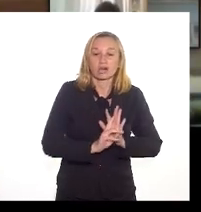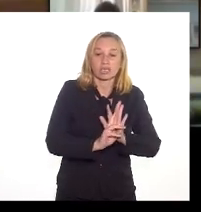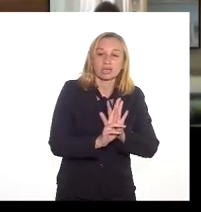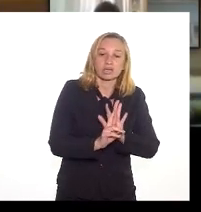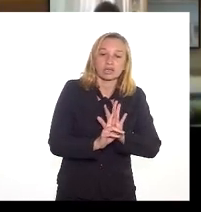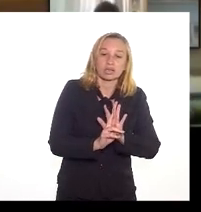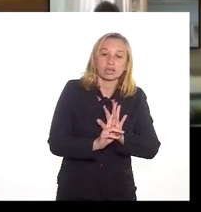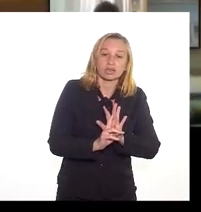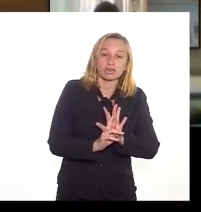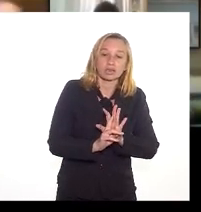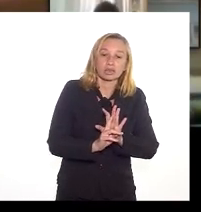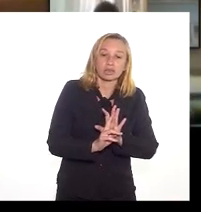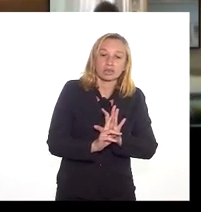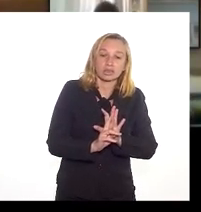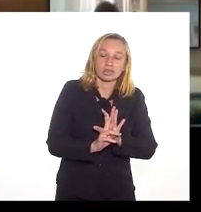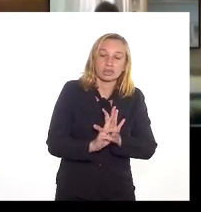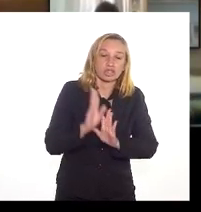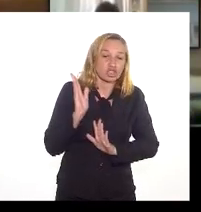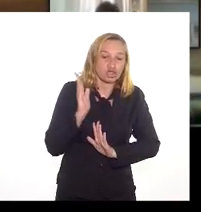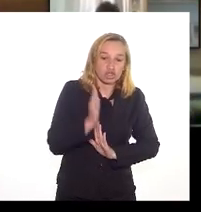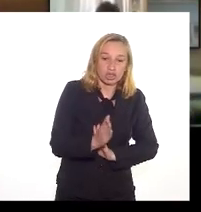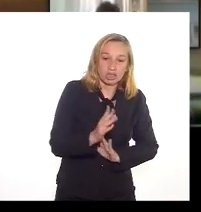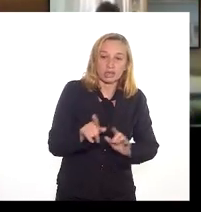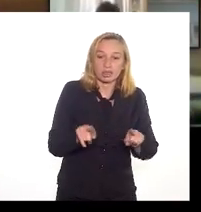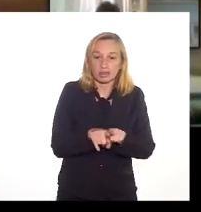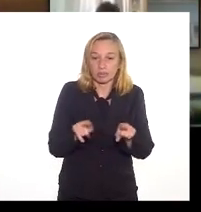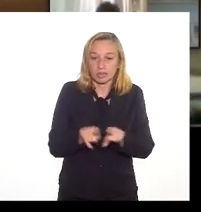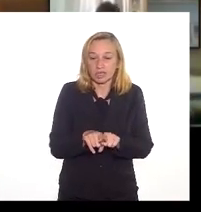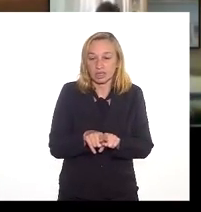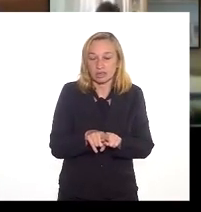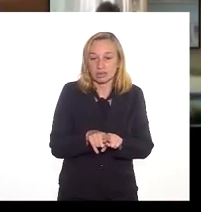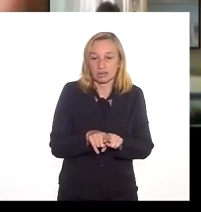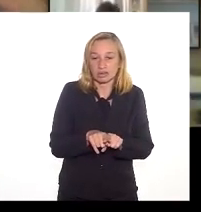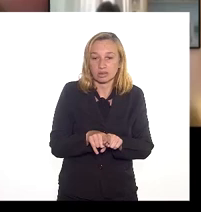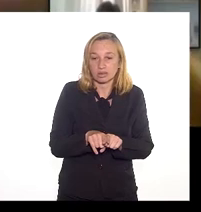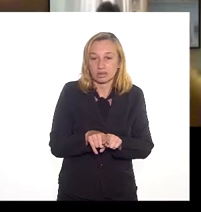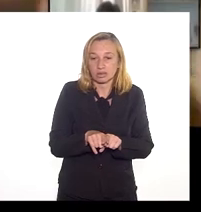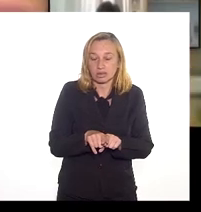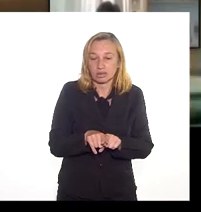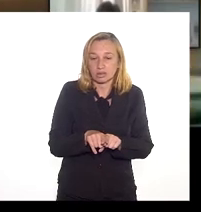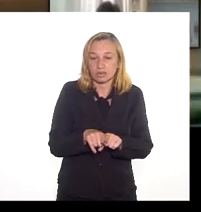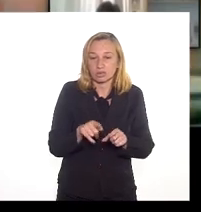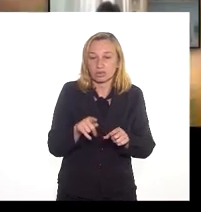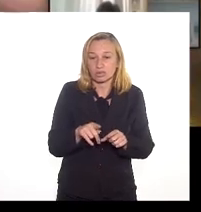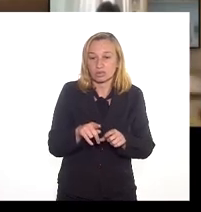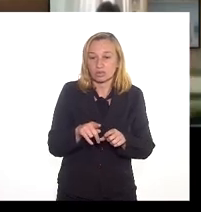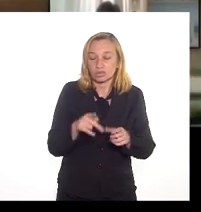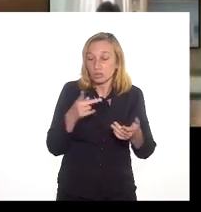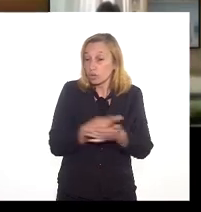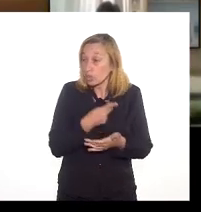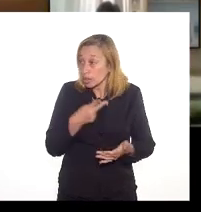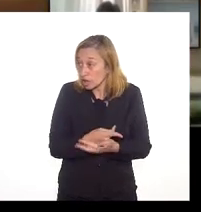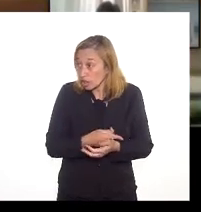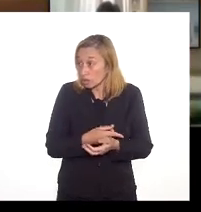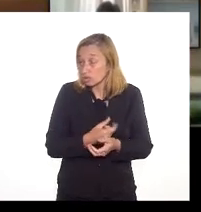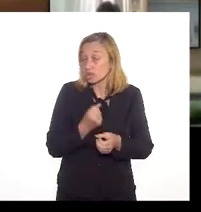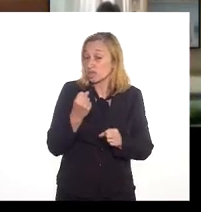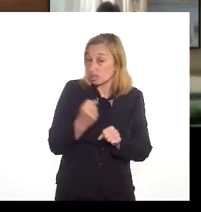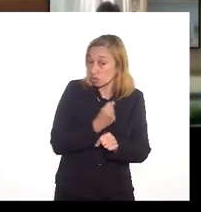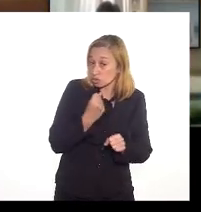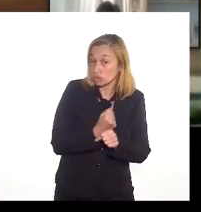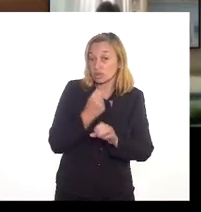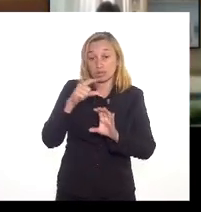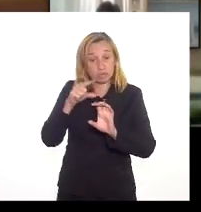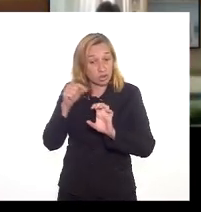por via indireta também a violação da boa-fé na construção dos entendimentos